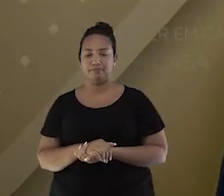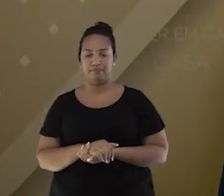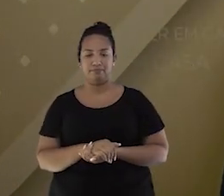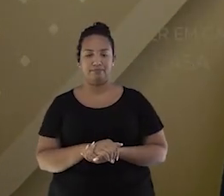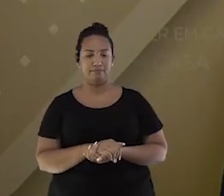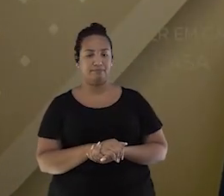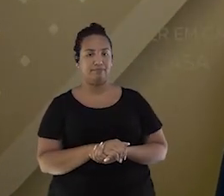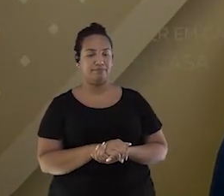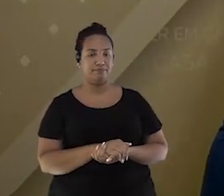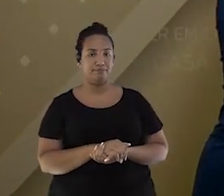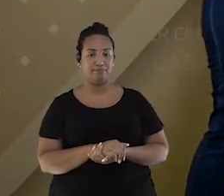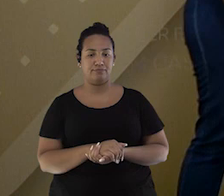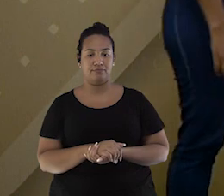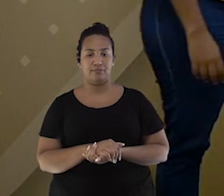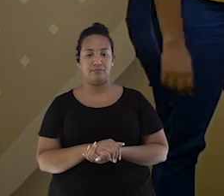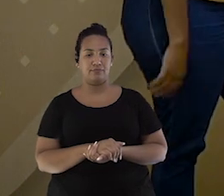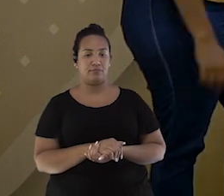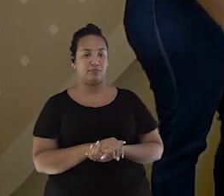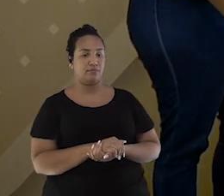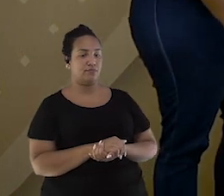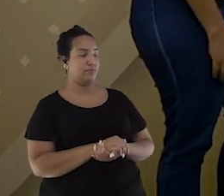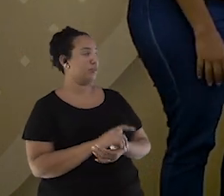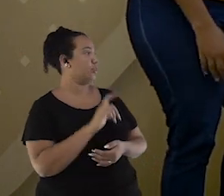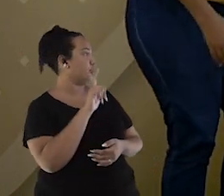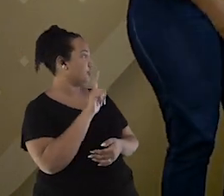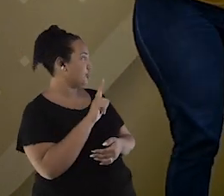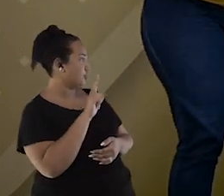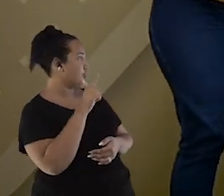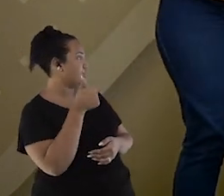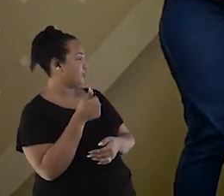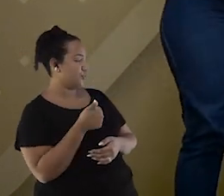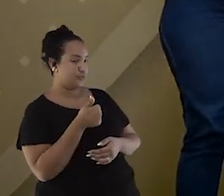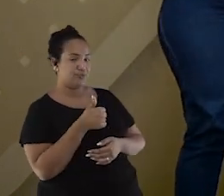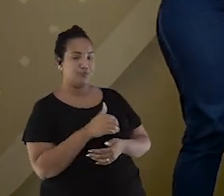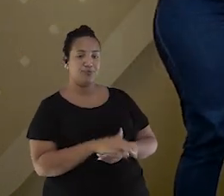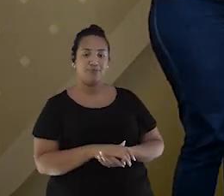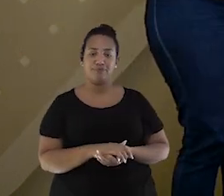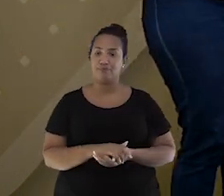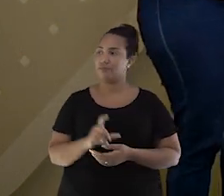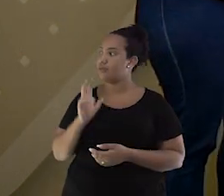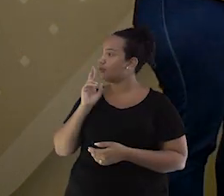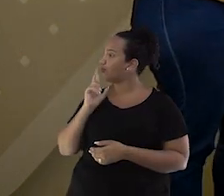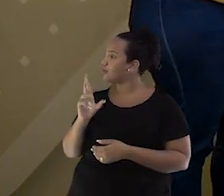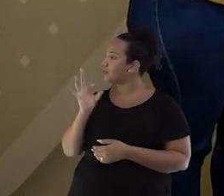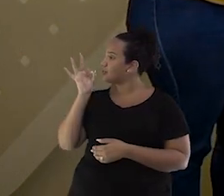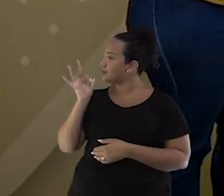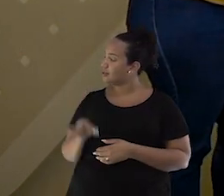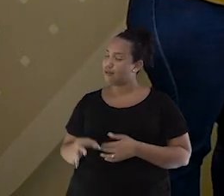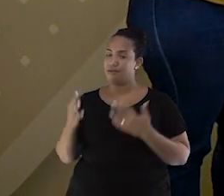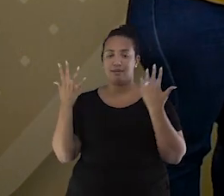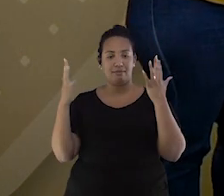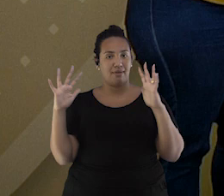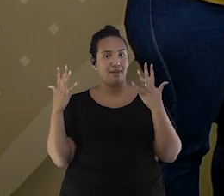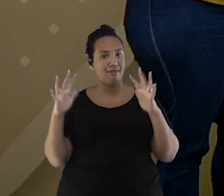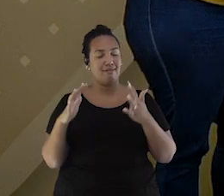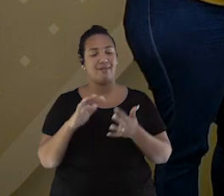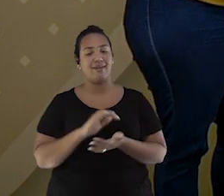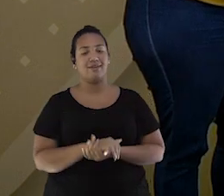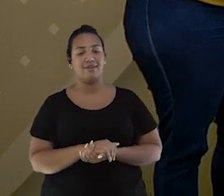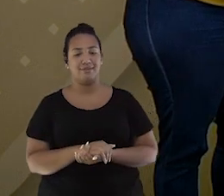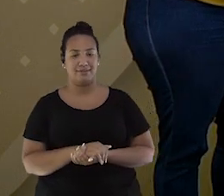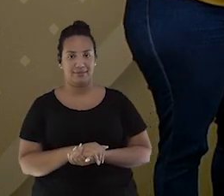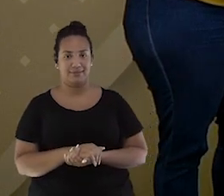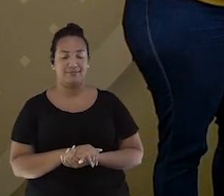G1. Gente, a Beatriz não acertou. Eu não acredito nisso. Parabéns, Bia. É uma